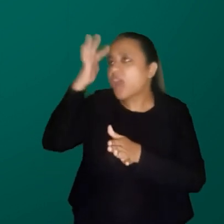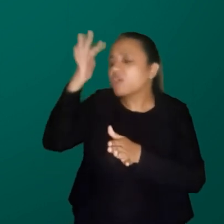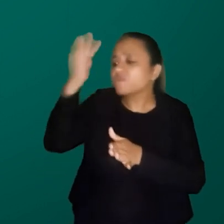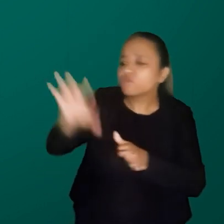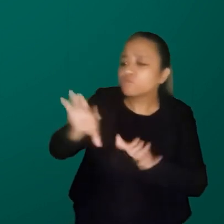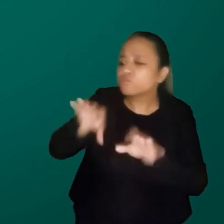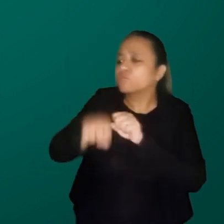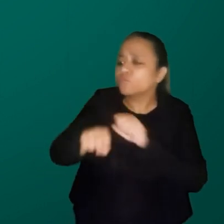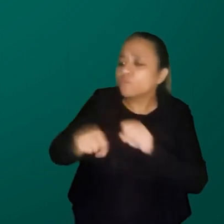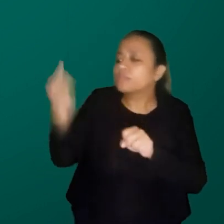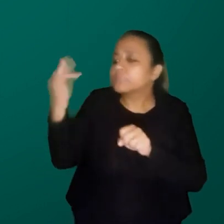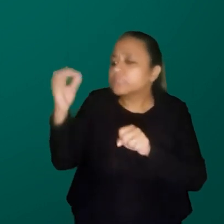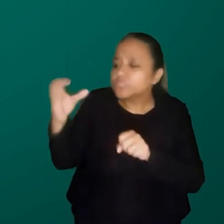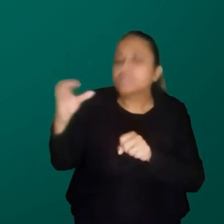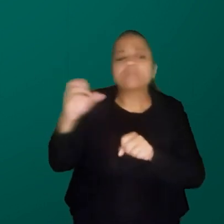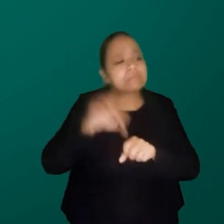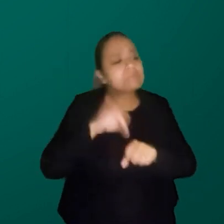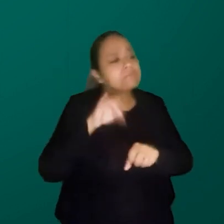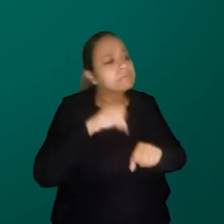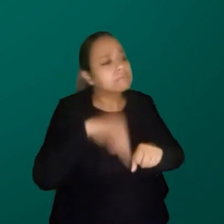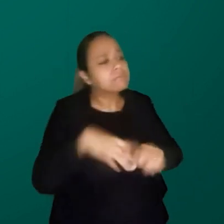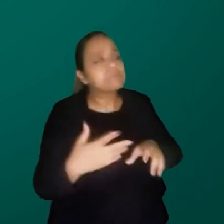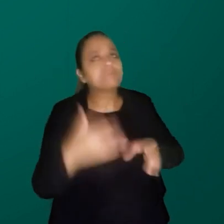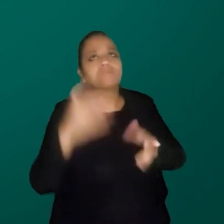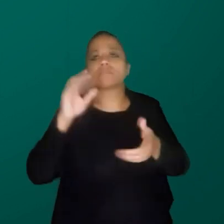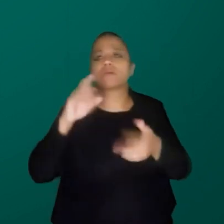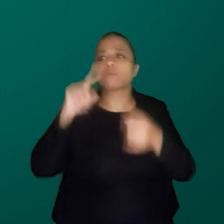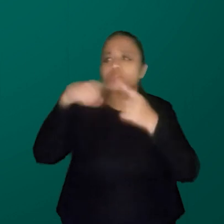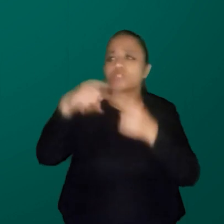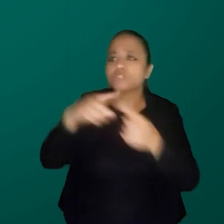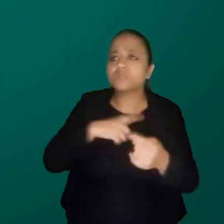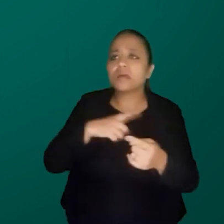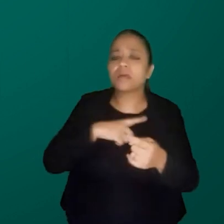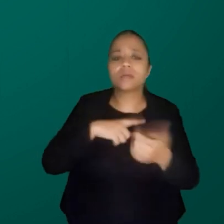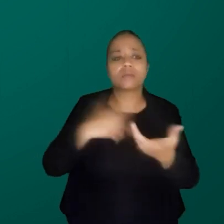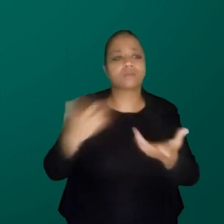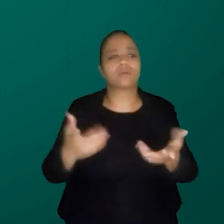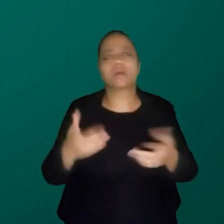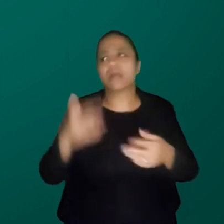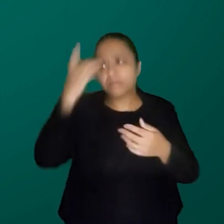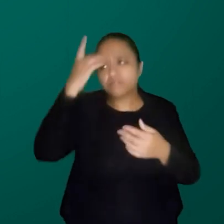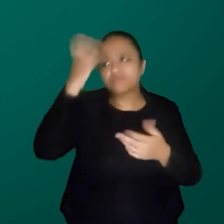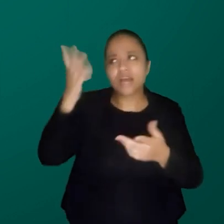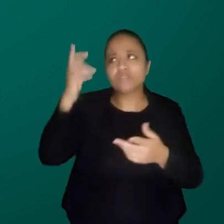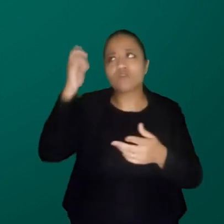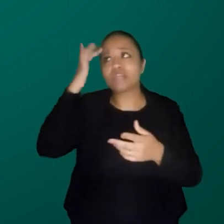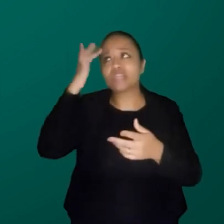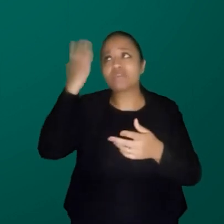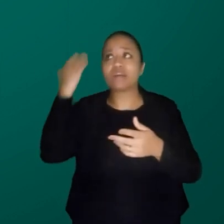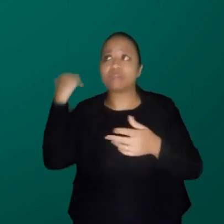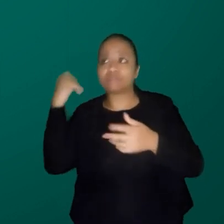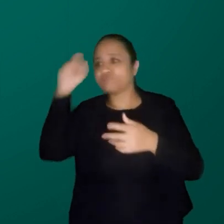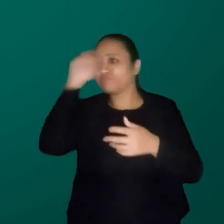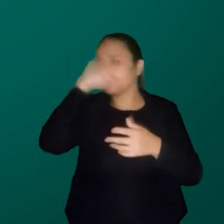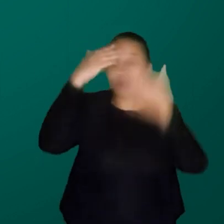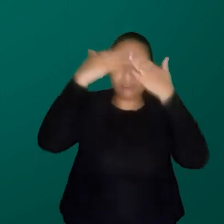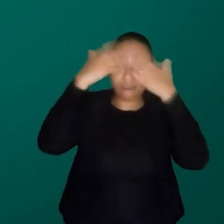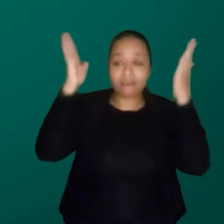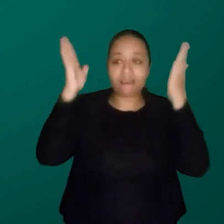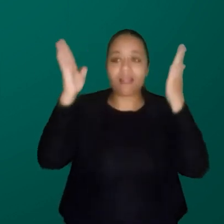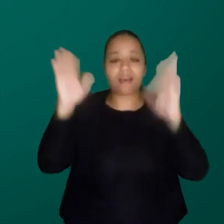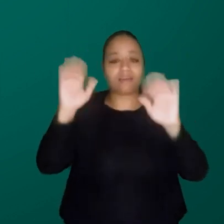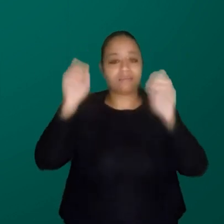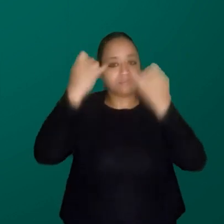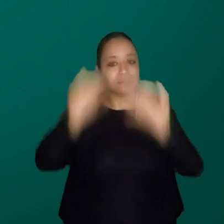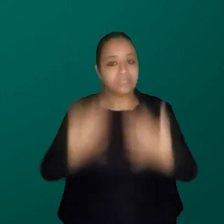não. Me vejo como cientista. É muito mais fácil do que eu imaginava. Não é um bicho de sete cabeças. É uma pequena ação, uma